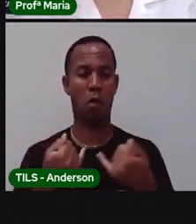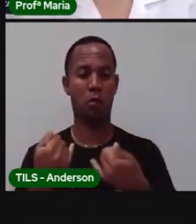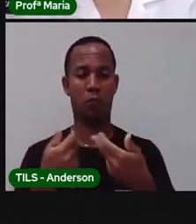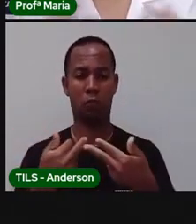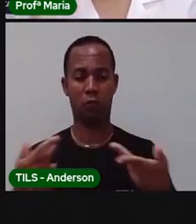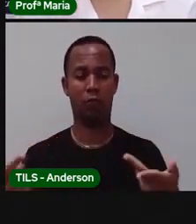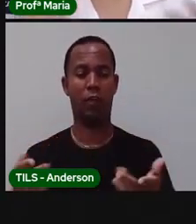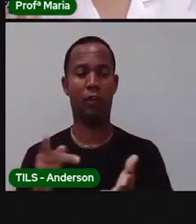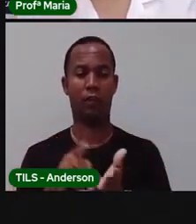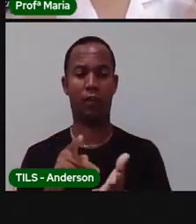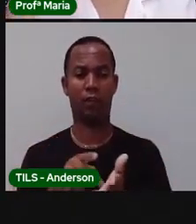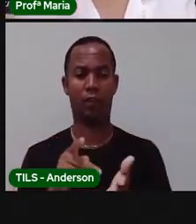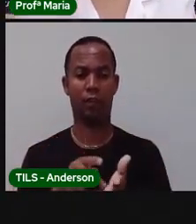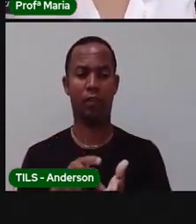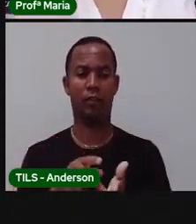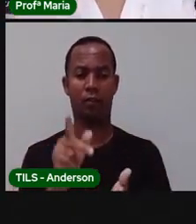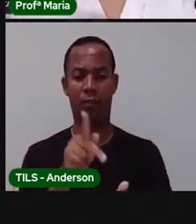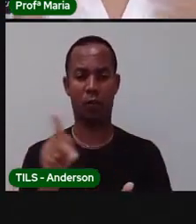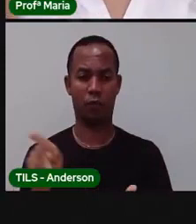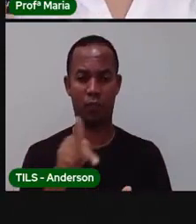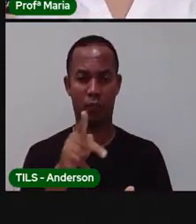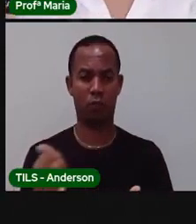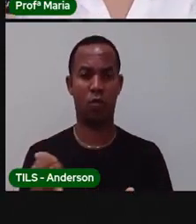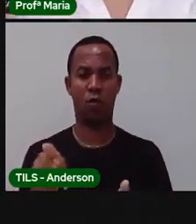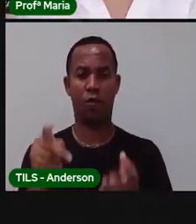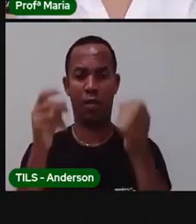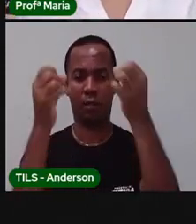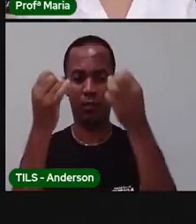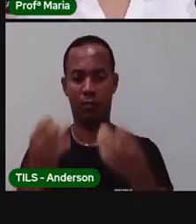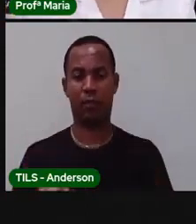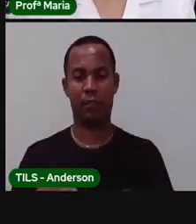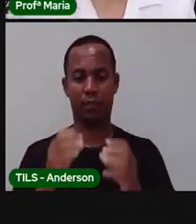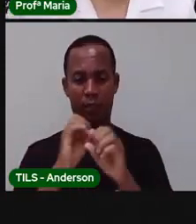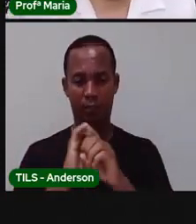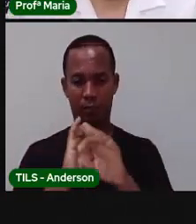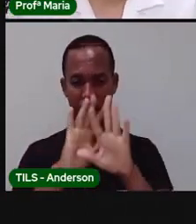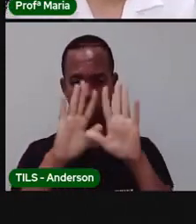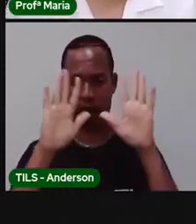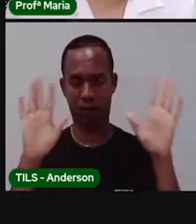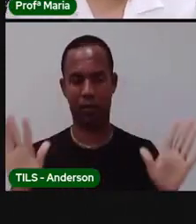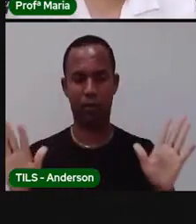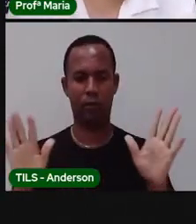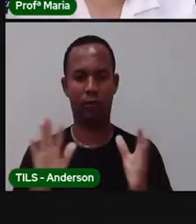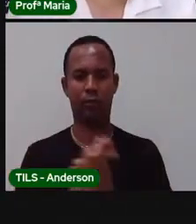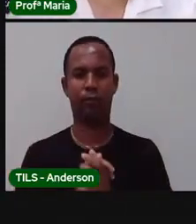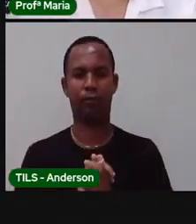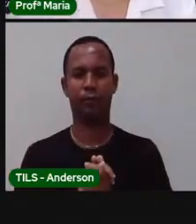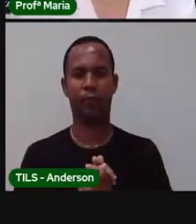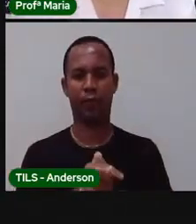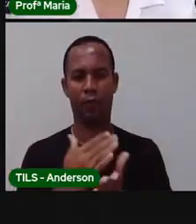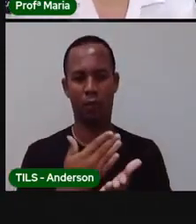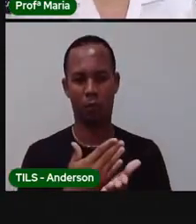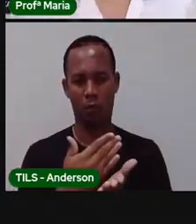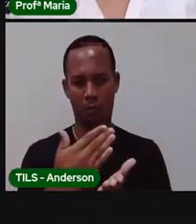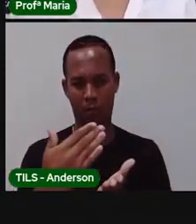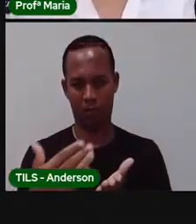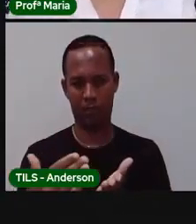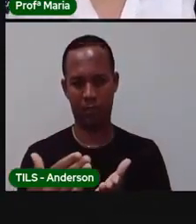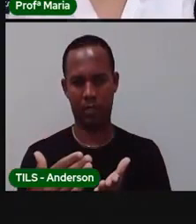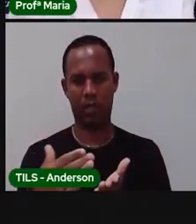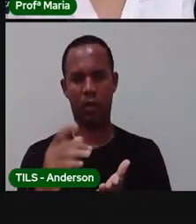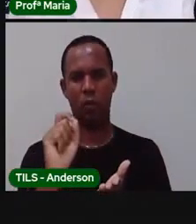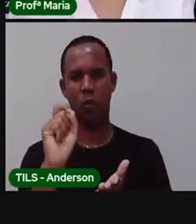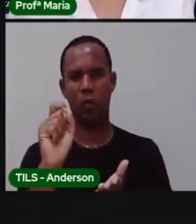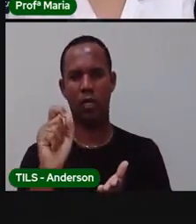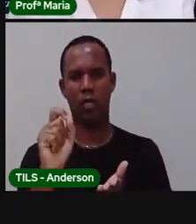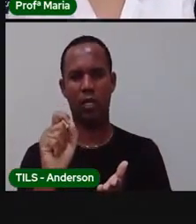é muita informação e a prova vai tentar deixar isso um pouco mais leve aí para vocês. Vamos começar falando sobre o